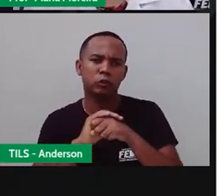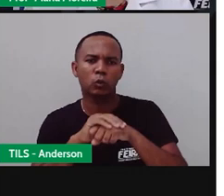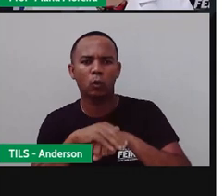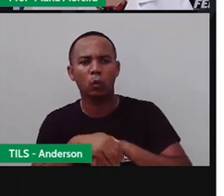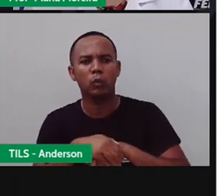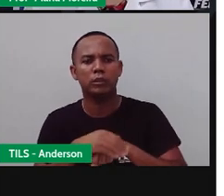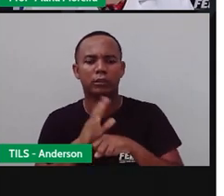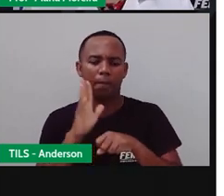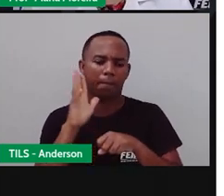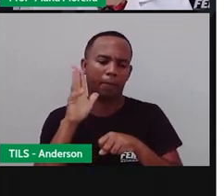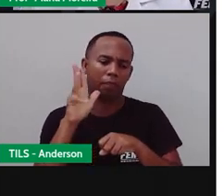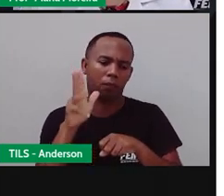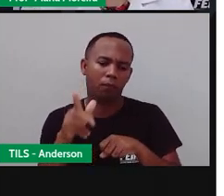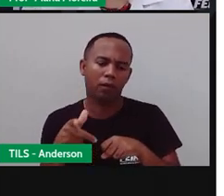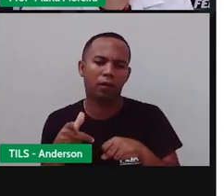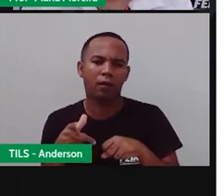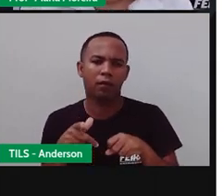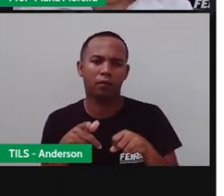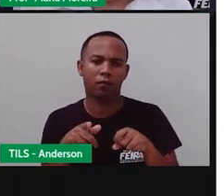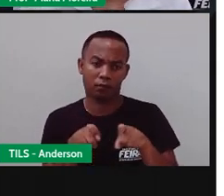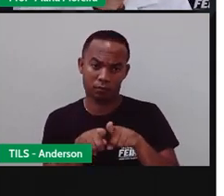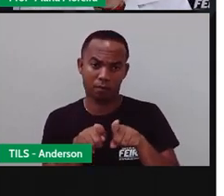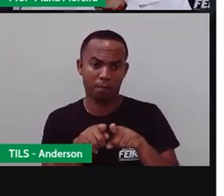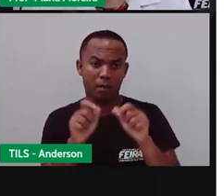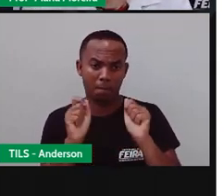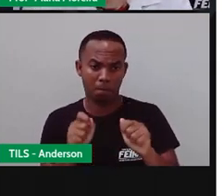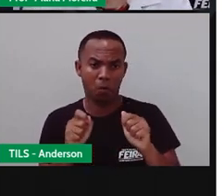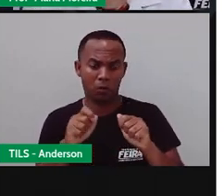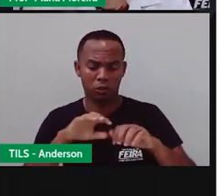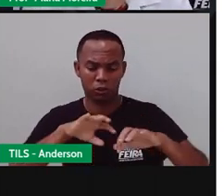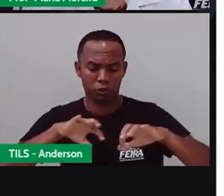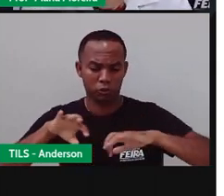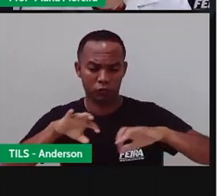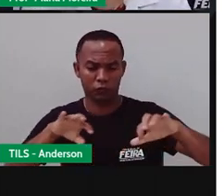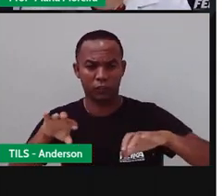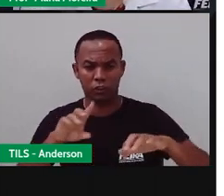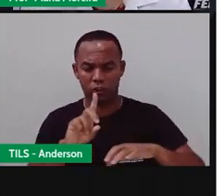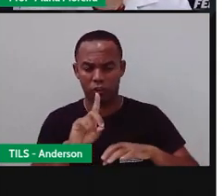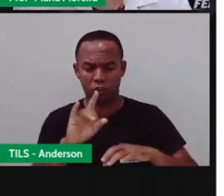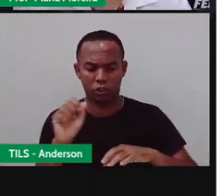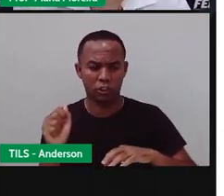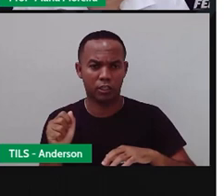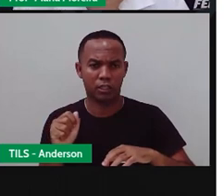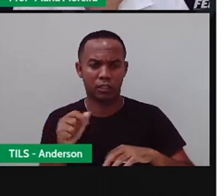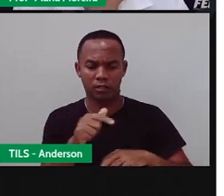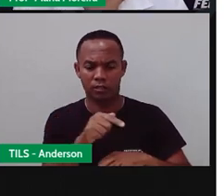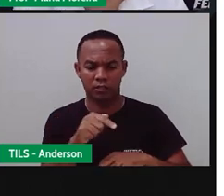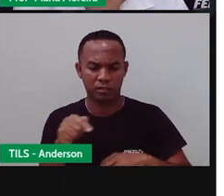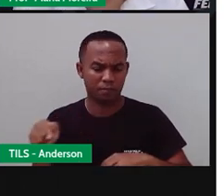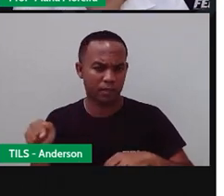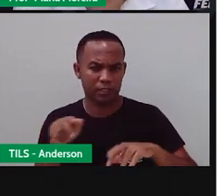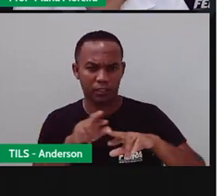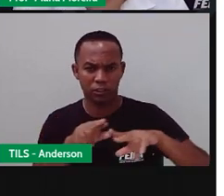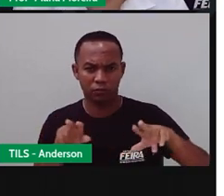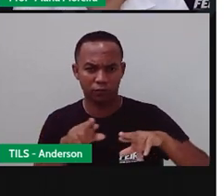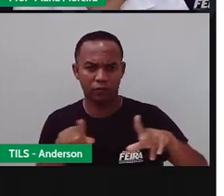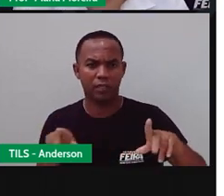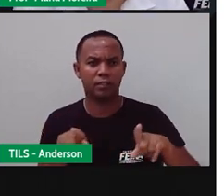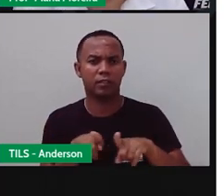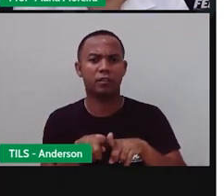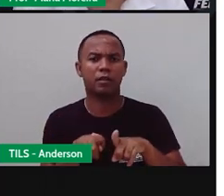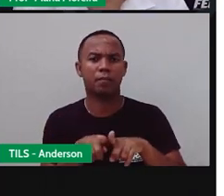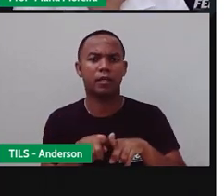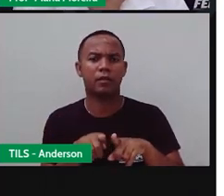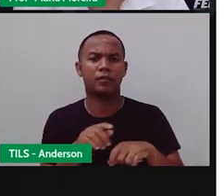período da madrugada. Eu posso dividir os dias da semana, posso fazer várias divisões e várias